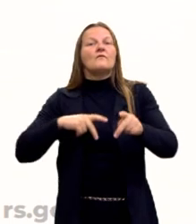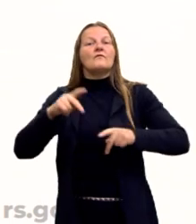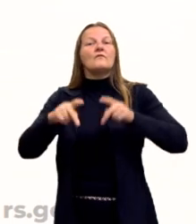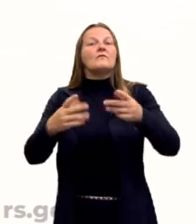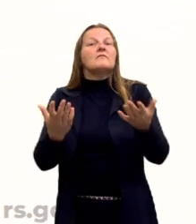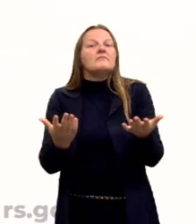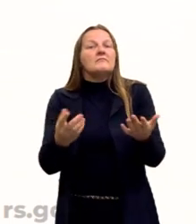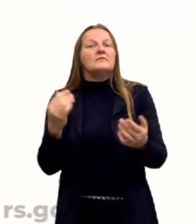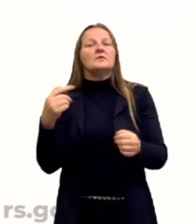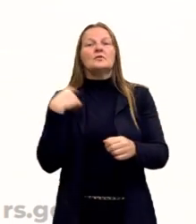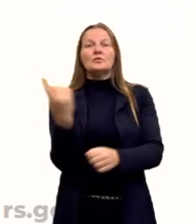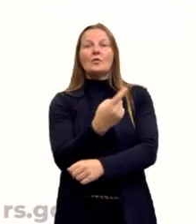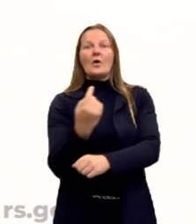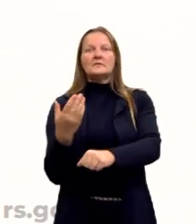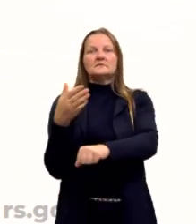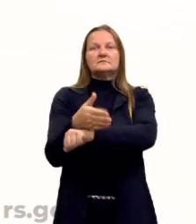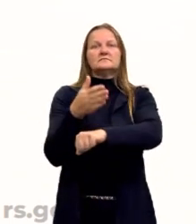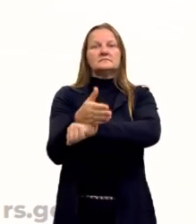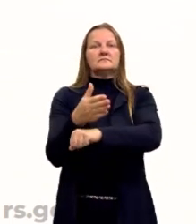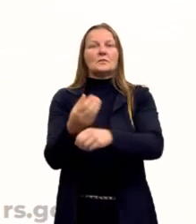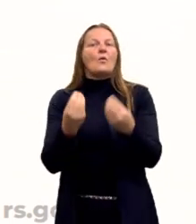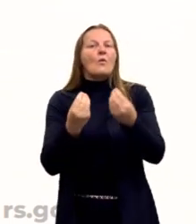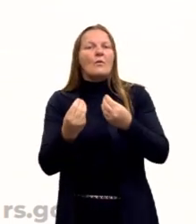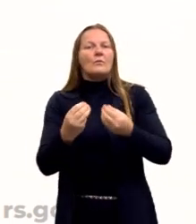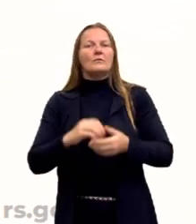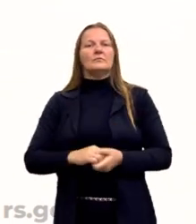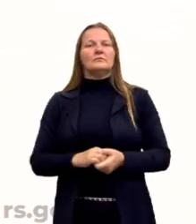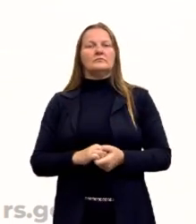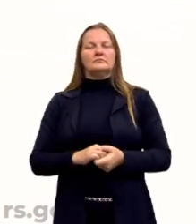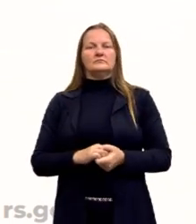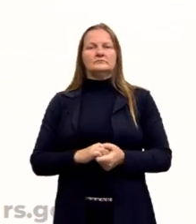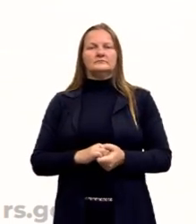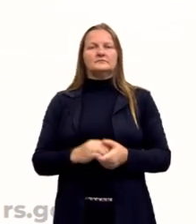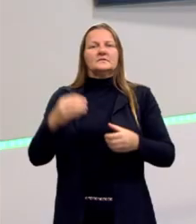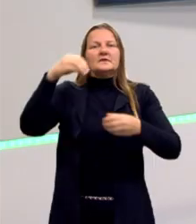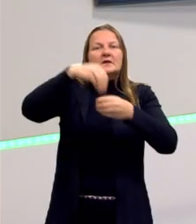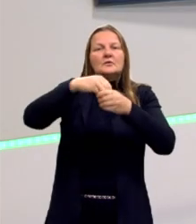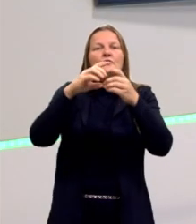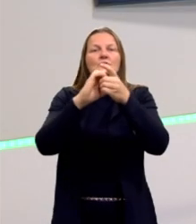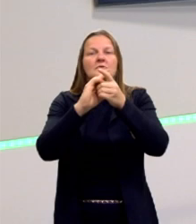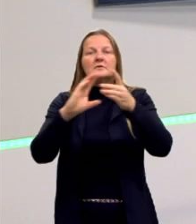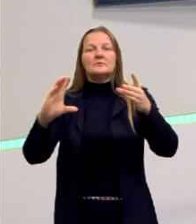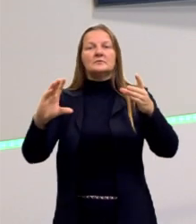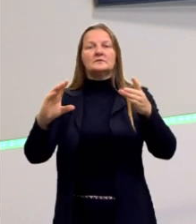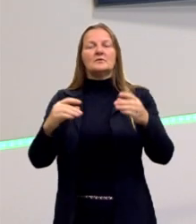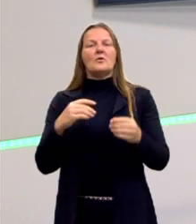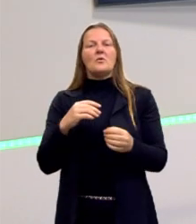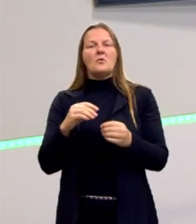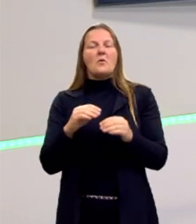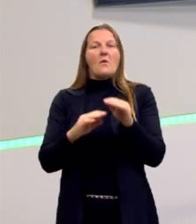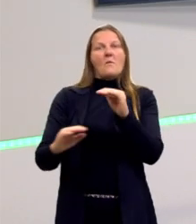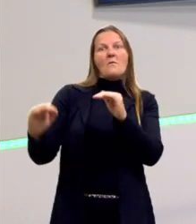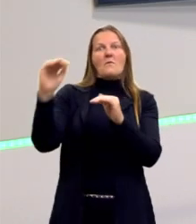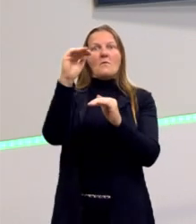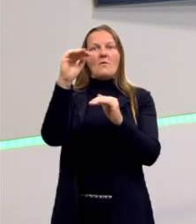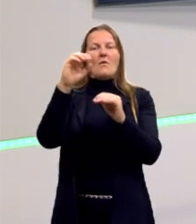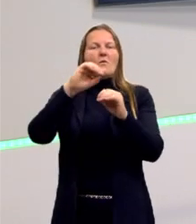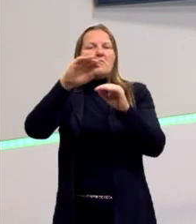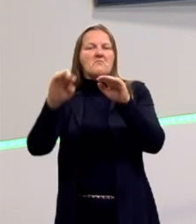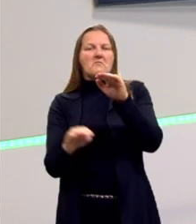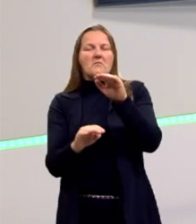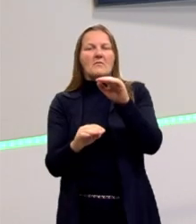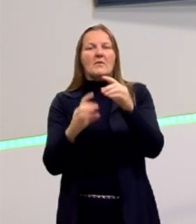participação? A nossa alta participação na democracia ou baixa participação na democracia?